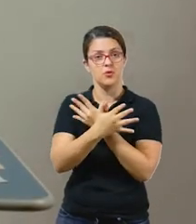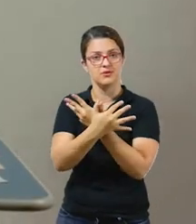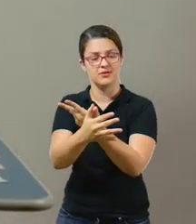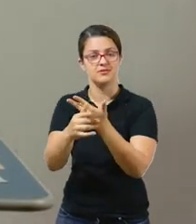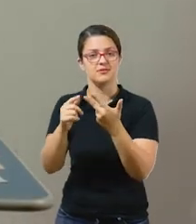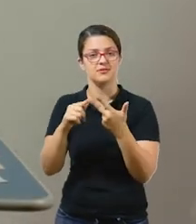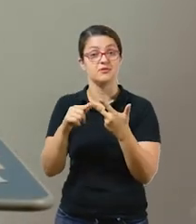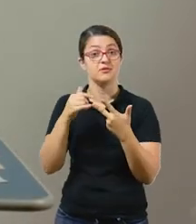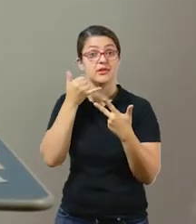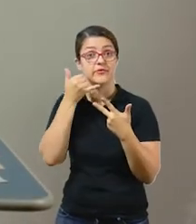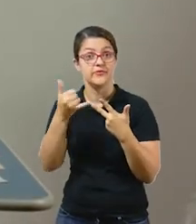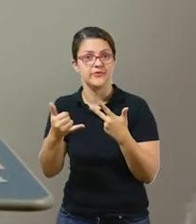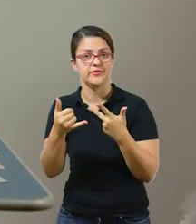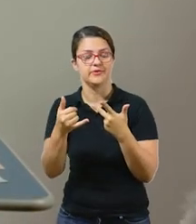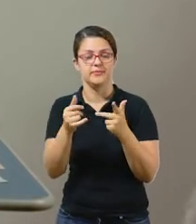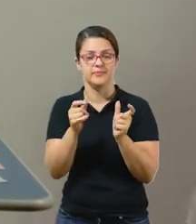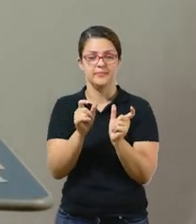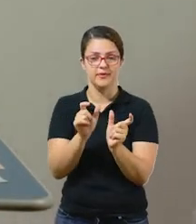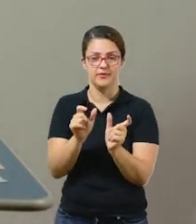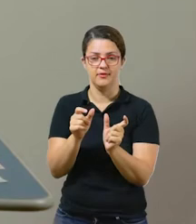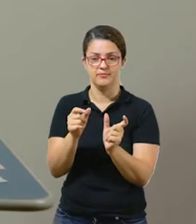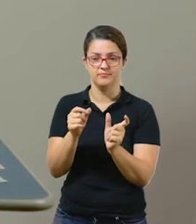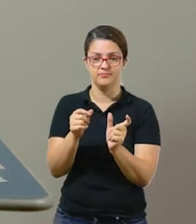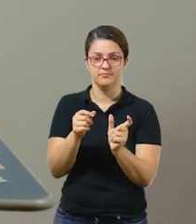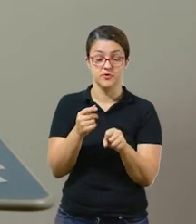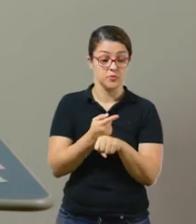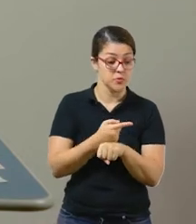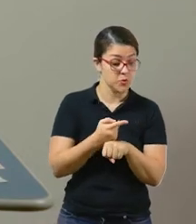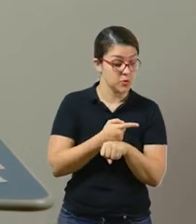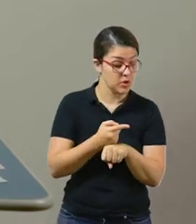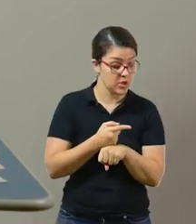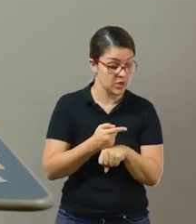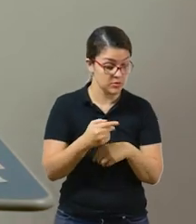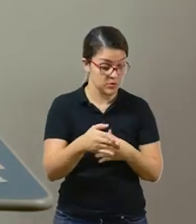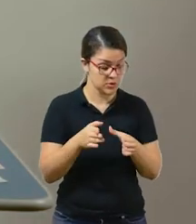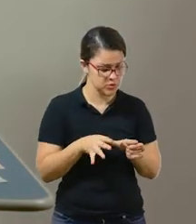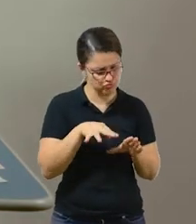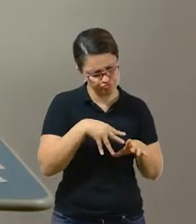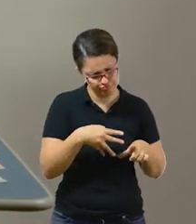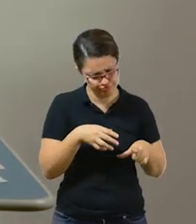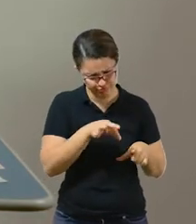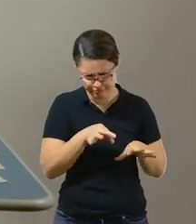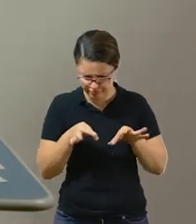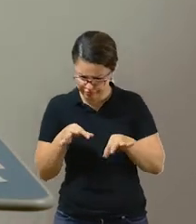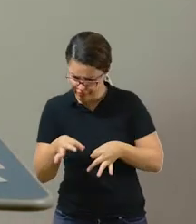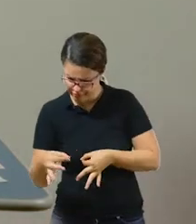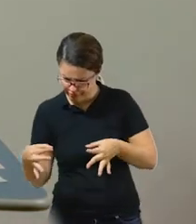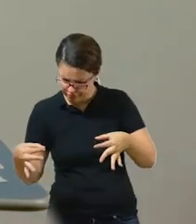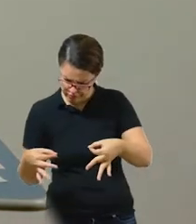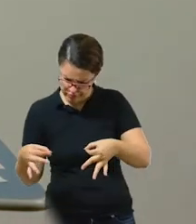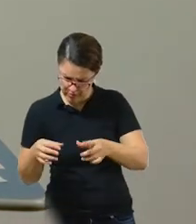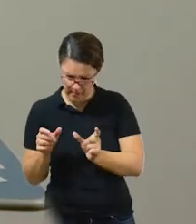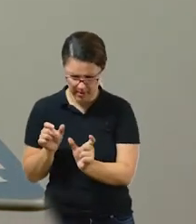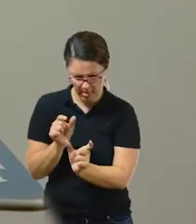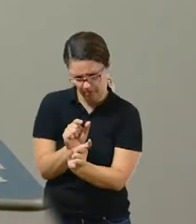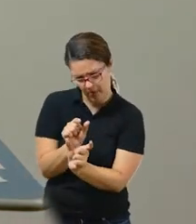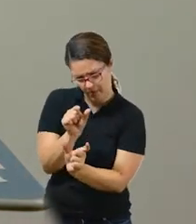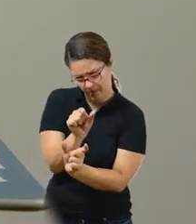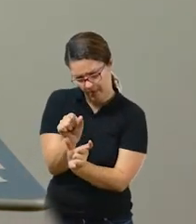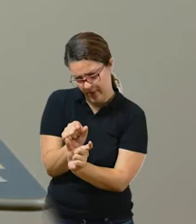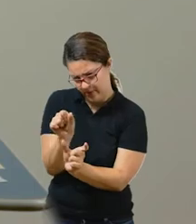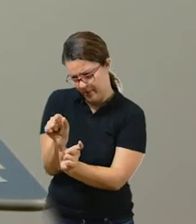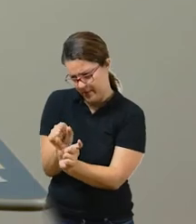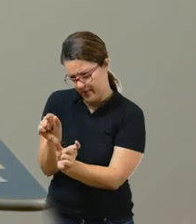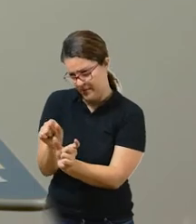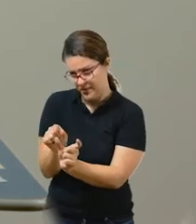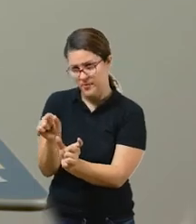pede, ou você pede, dependendo do desenvolvimento dela, para ela procurar as letras ou você já dá as letras para